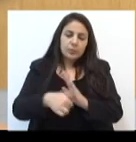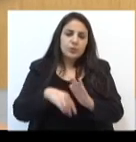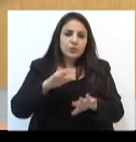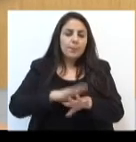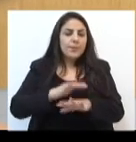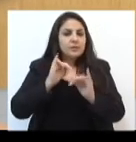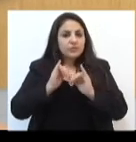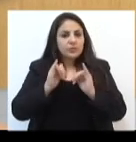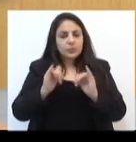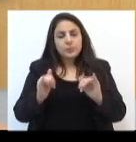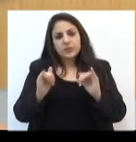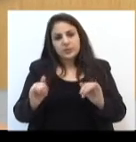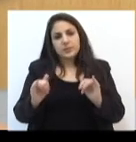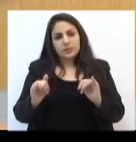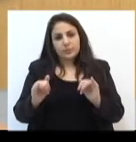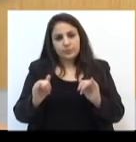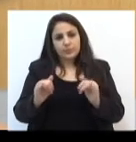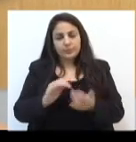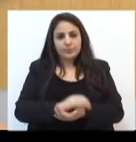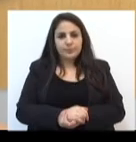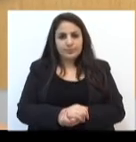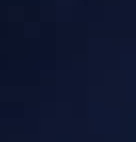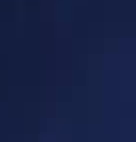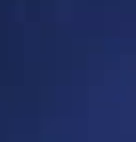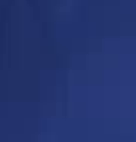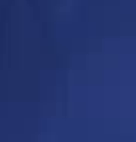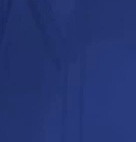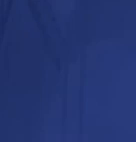com outras notícias do Parlamento Municipal.